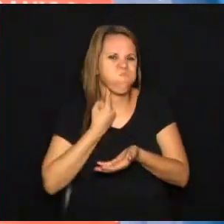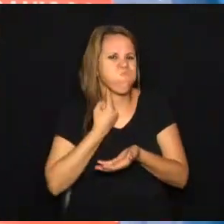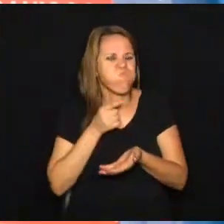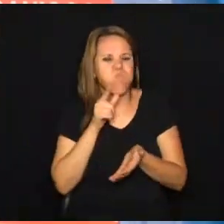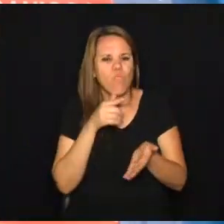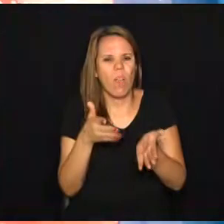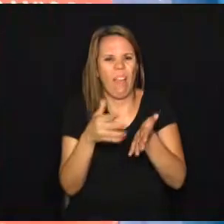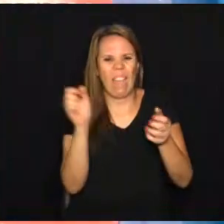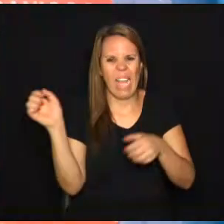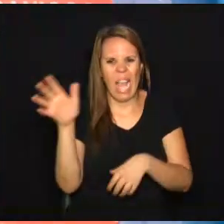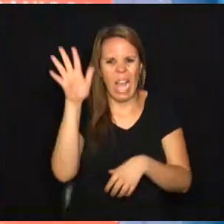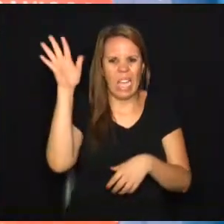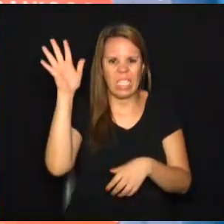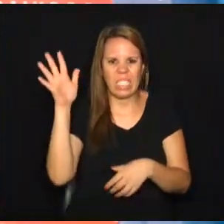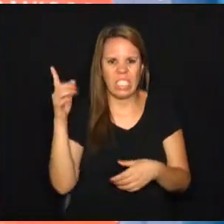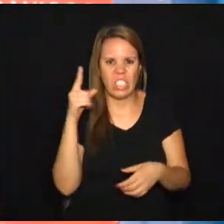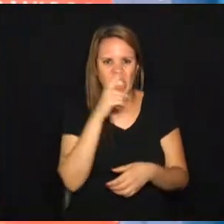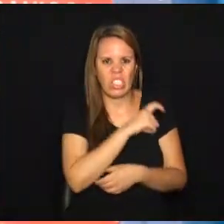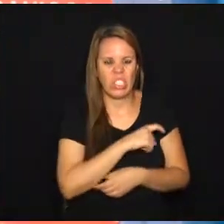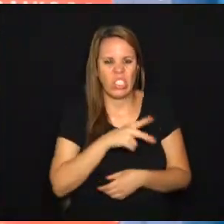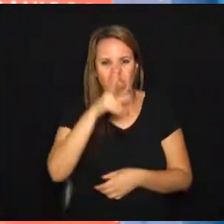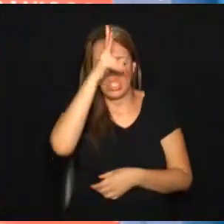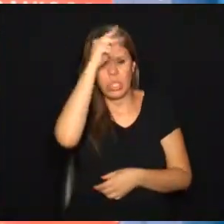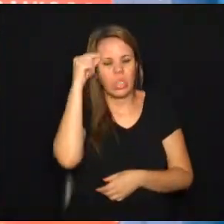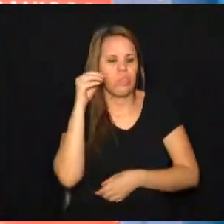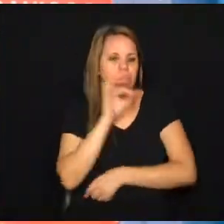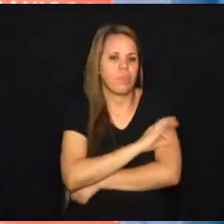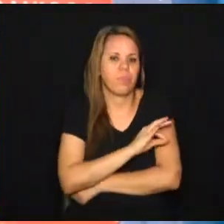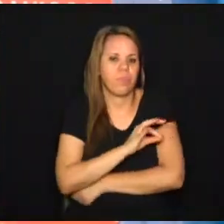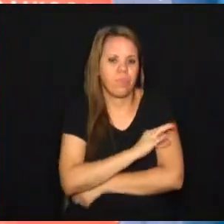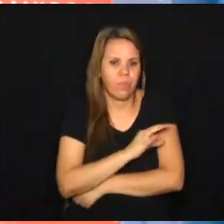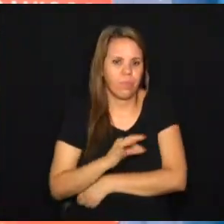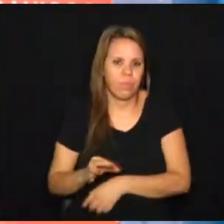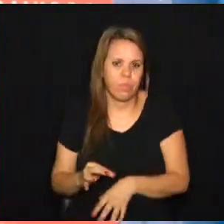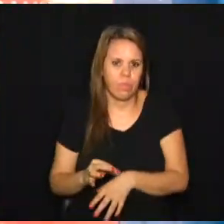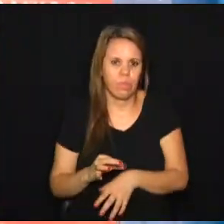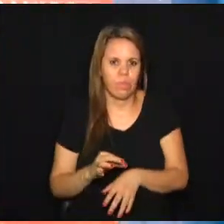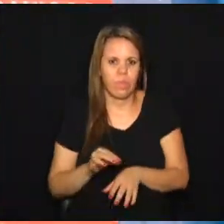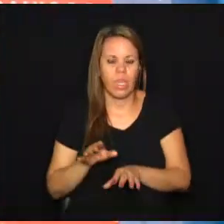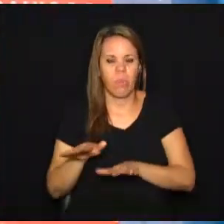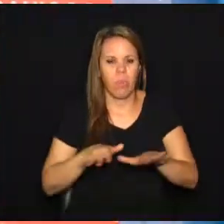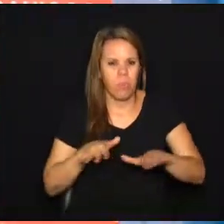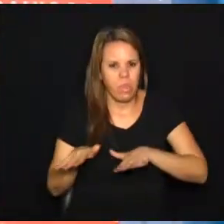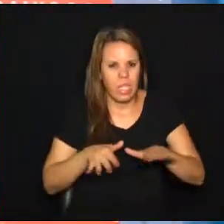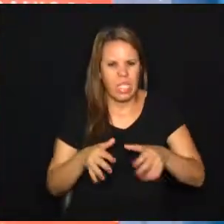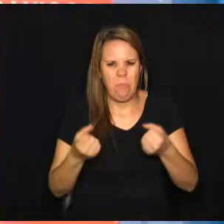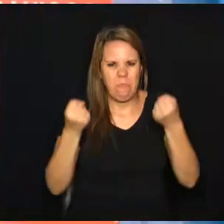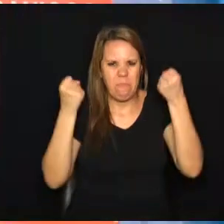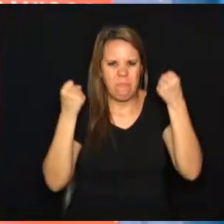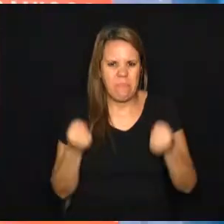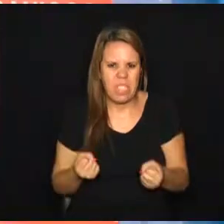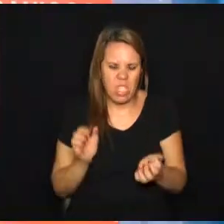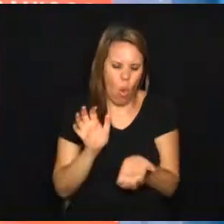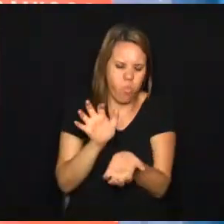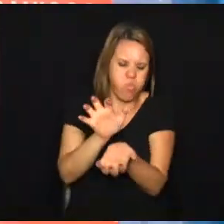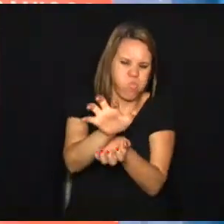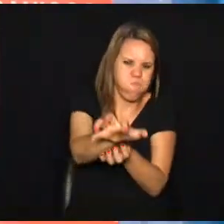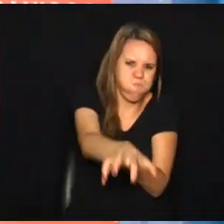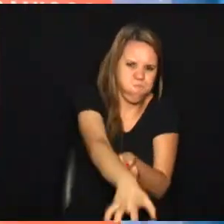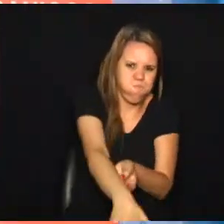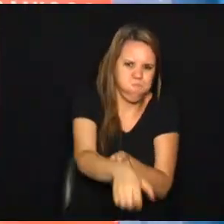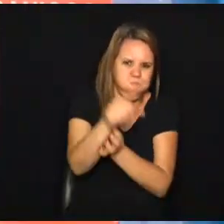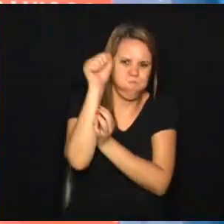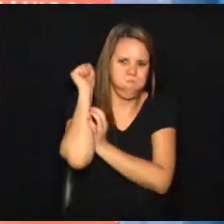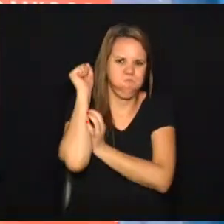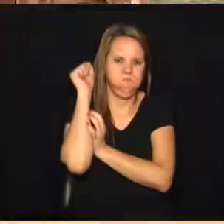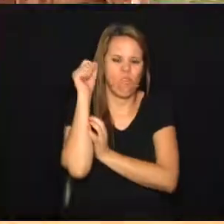operação cara, serviços públicos da prefeitura, tem que colocar, mobilizar maquinário pesado, isso dificulta muito as